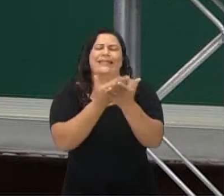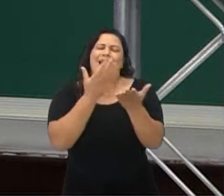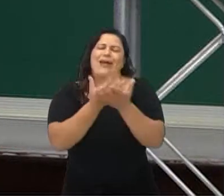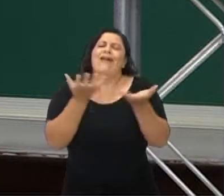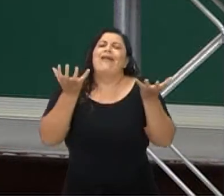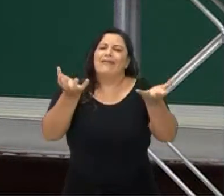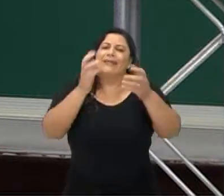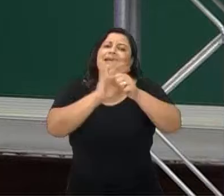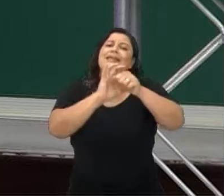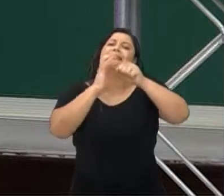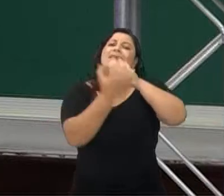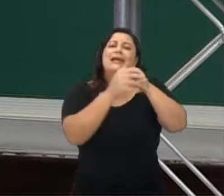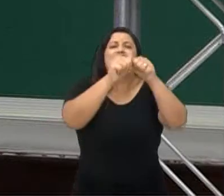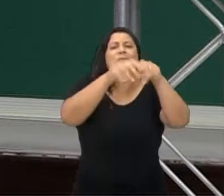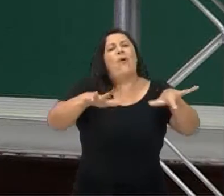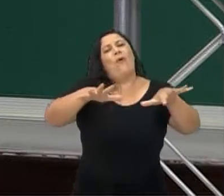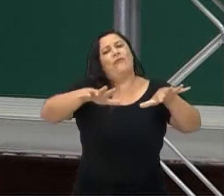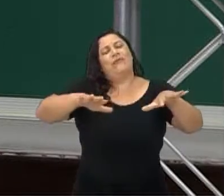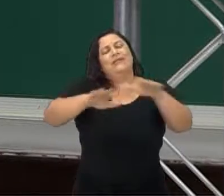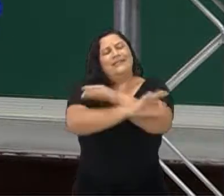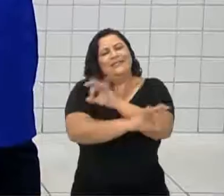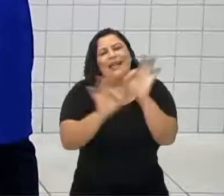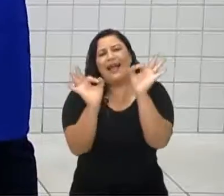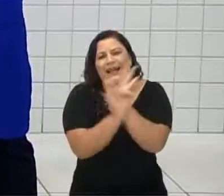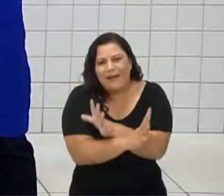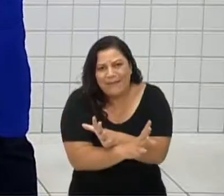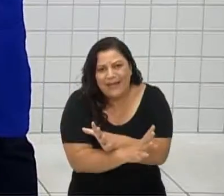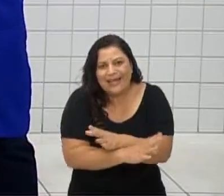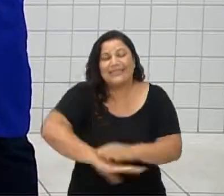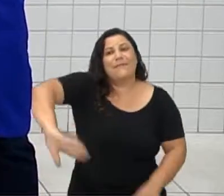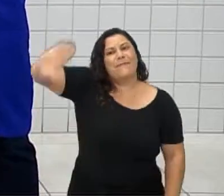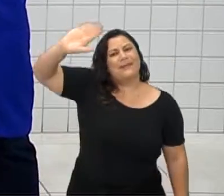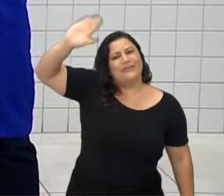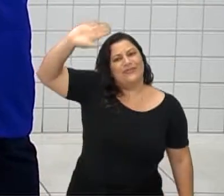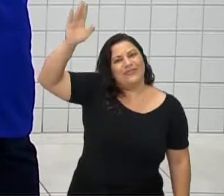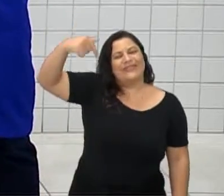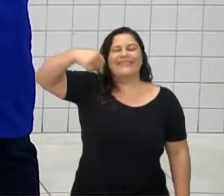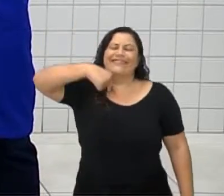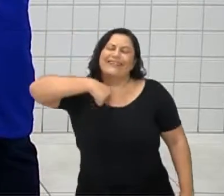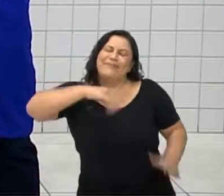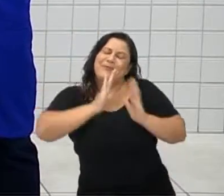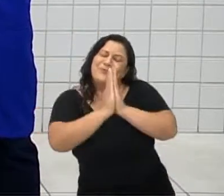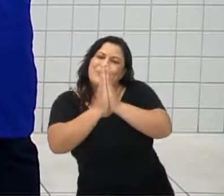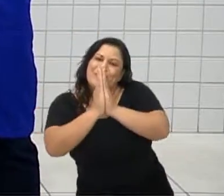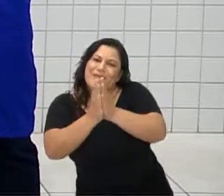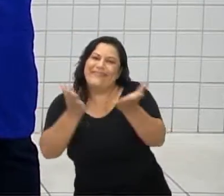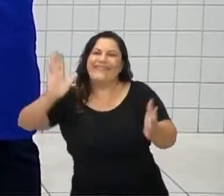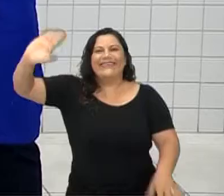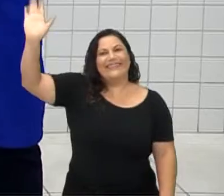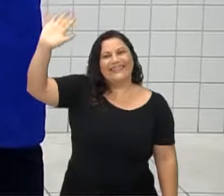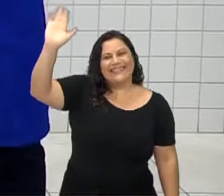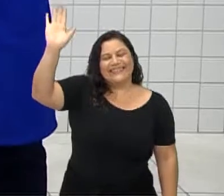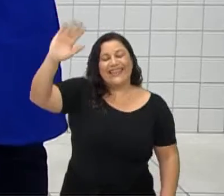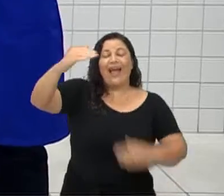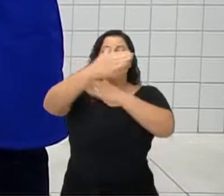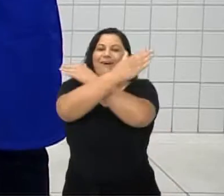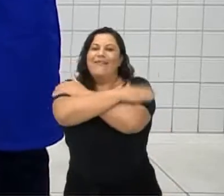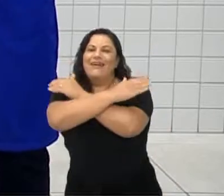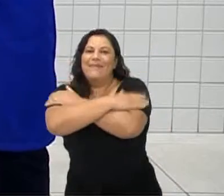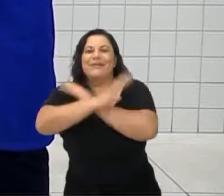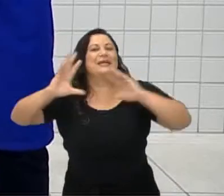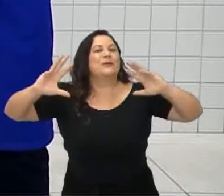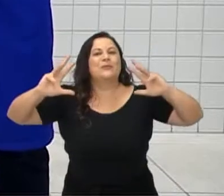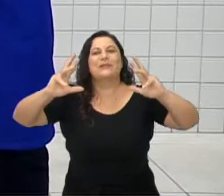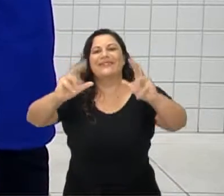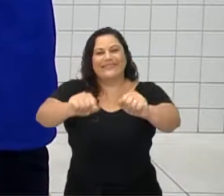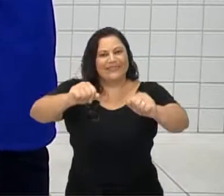acabasse. Manda um salve para mim, por favor. Salve, Murilo. Um abraço, um abraço aí para todo o pessoal do